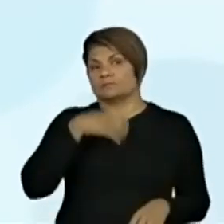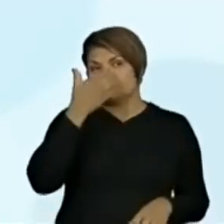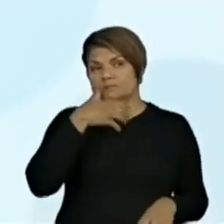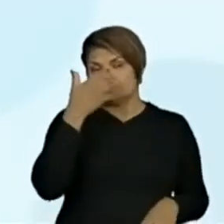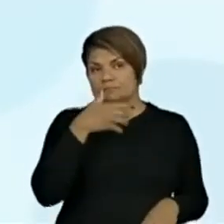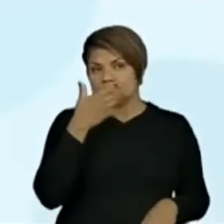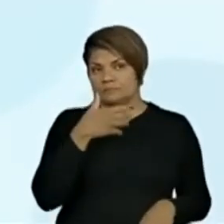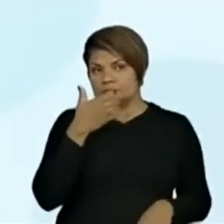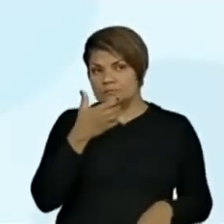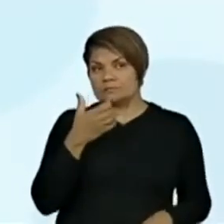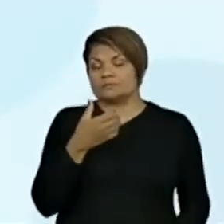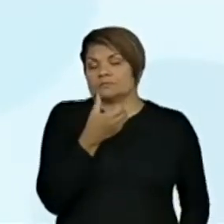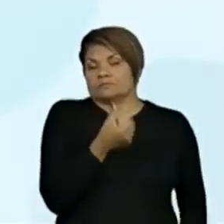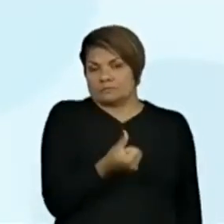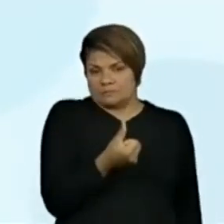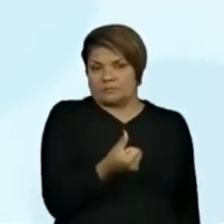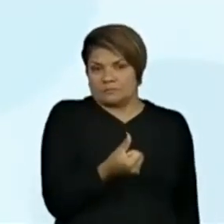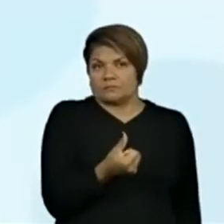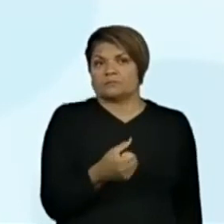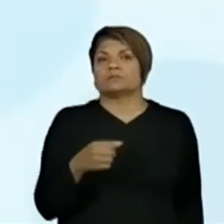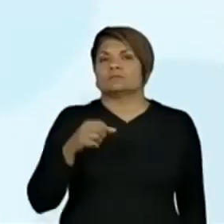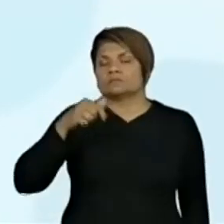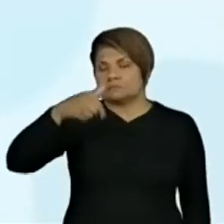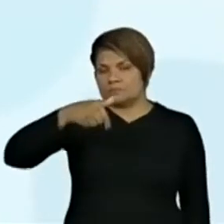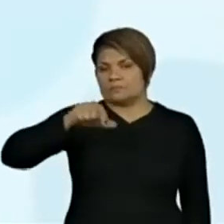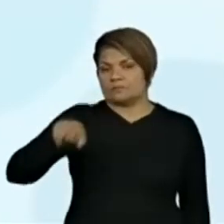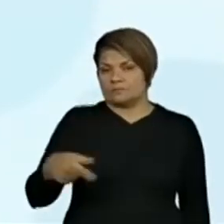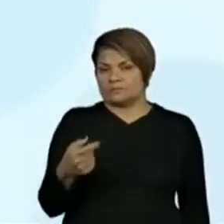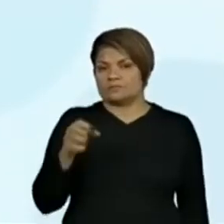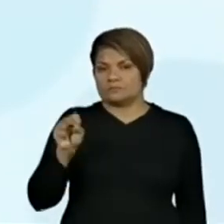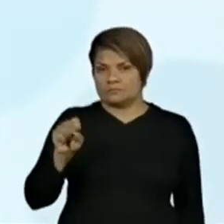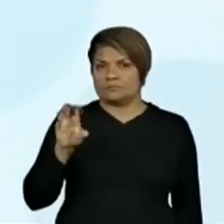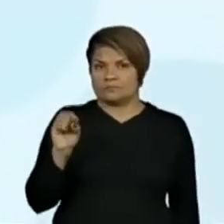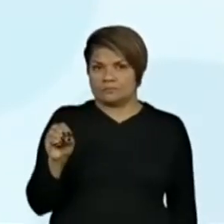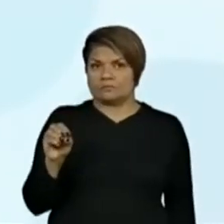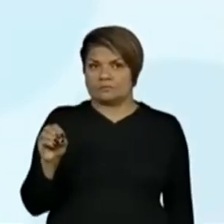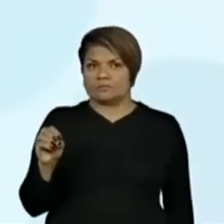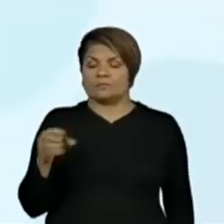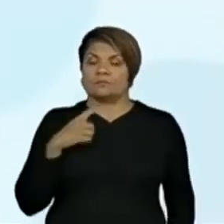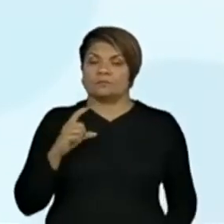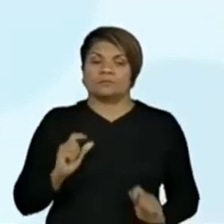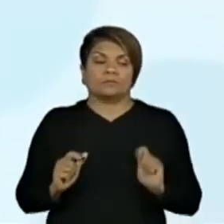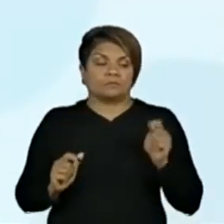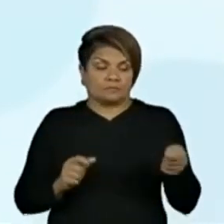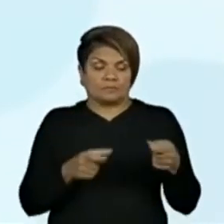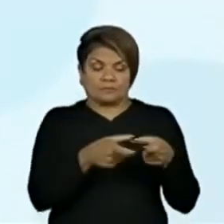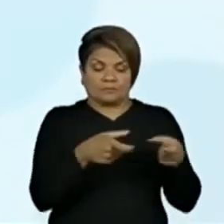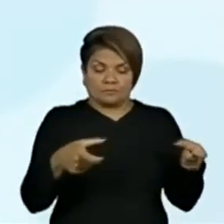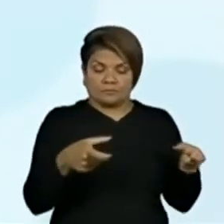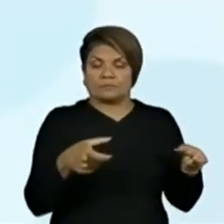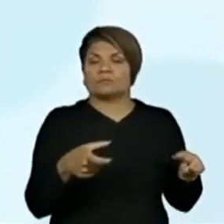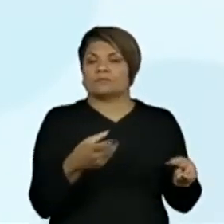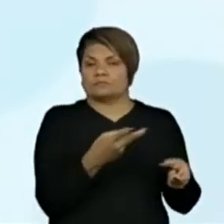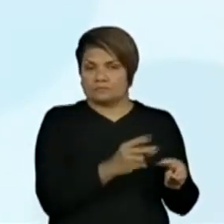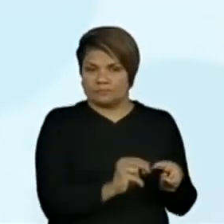Ele disse que pagou com uma cédula de R$,00 e outra de R$,00.